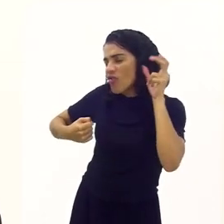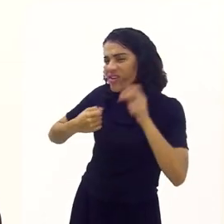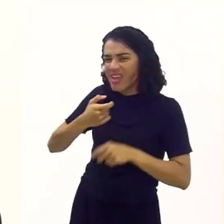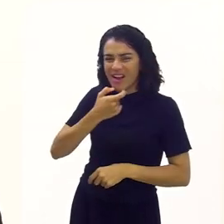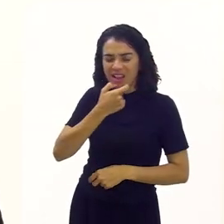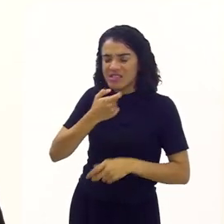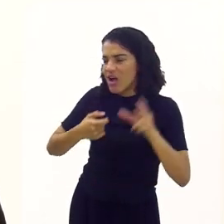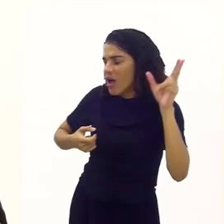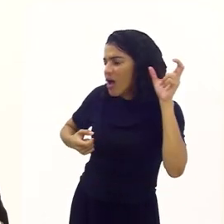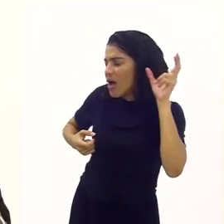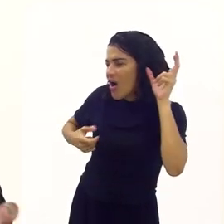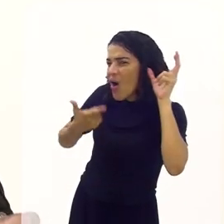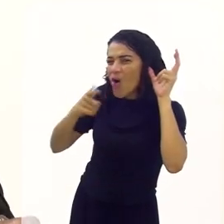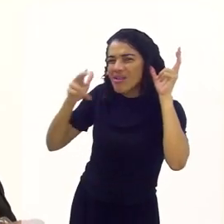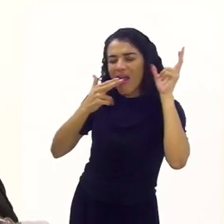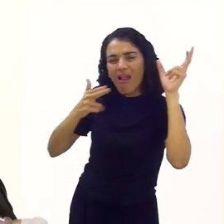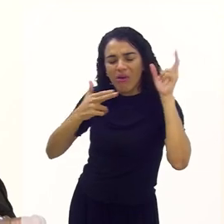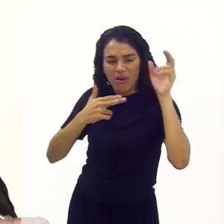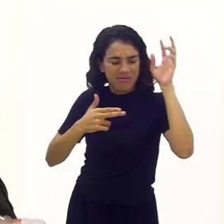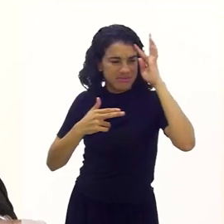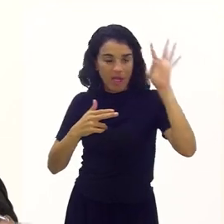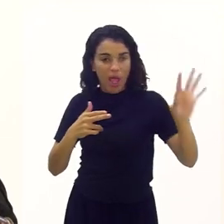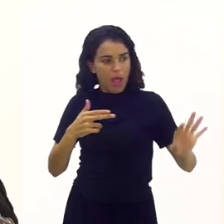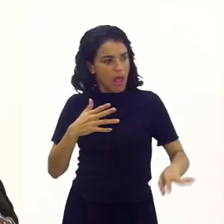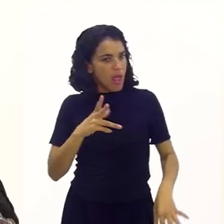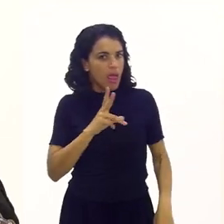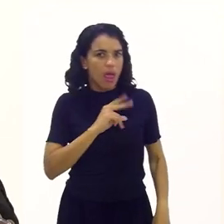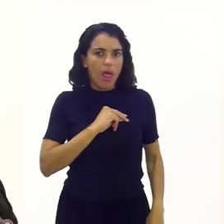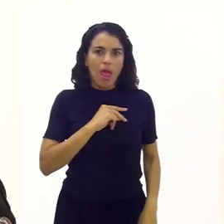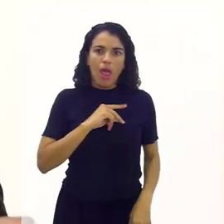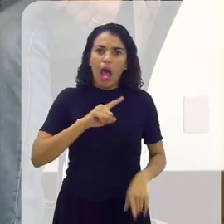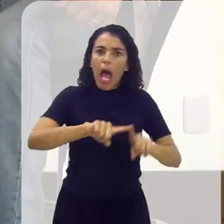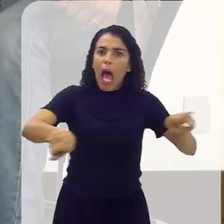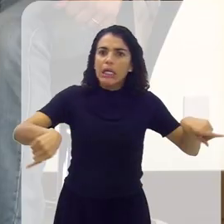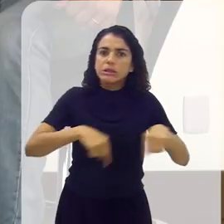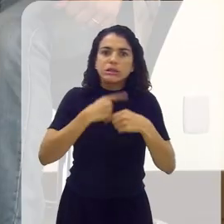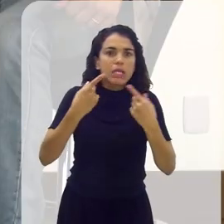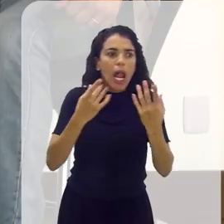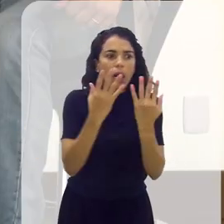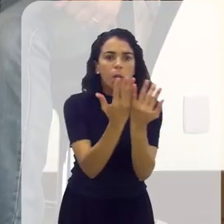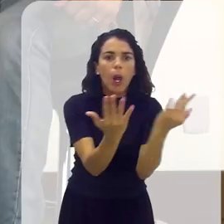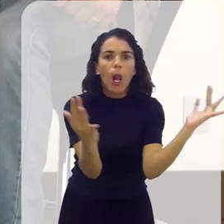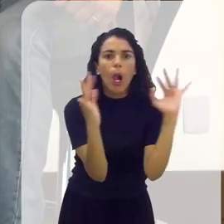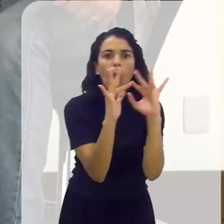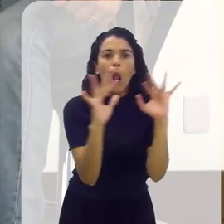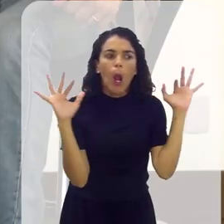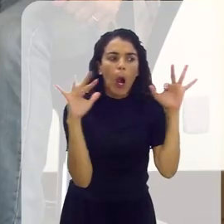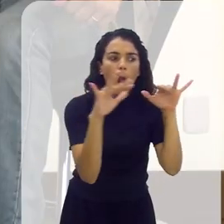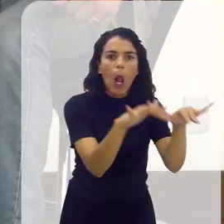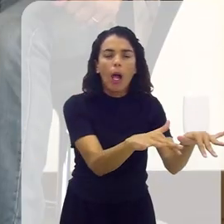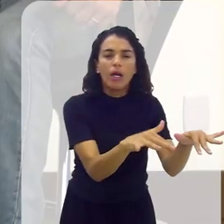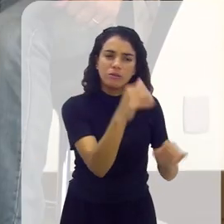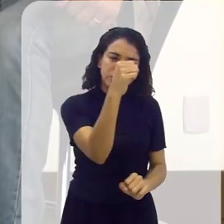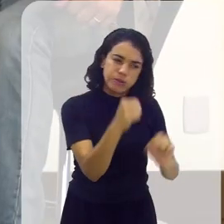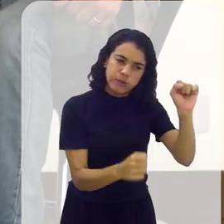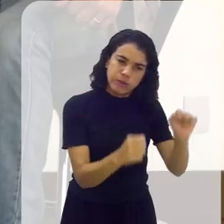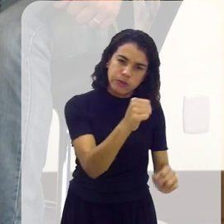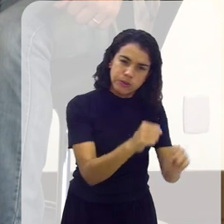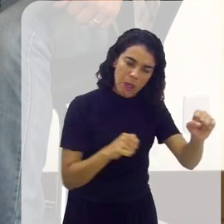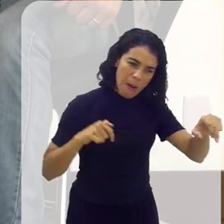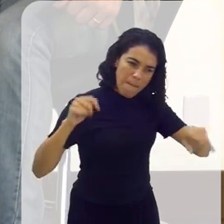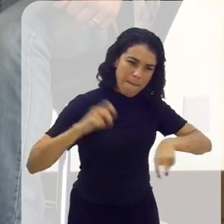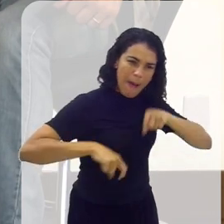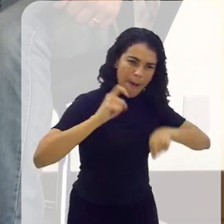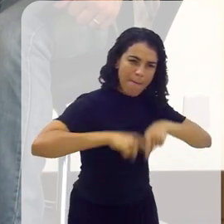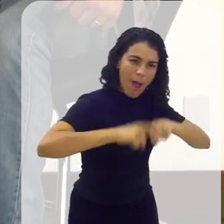escutei um inglês, eu escutei uma outra língua que eu não sabia qual era. Eu digo, gente, o eles estão fazendo dentro de casa? Juntaram todo mundo? Corri para